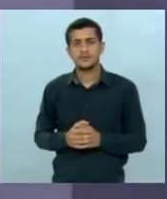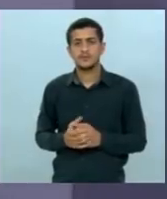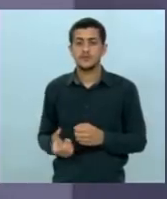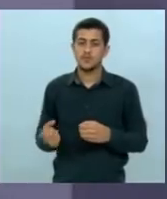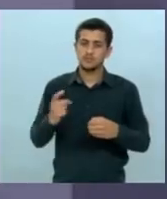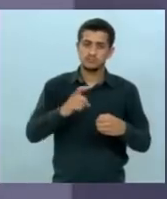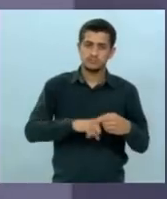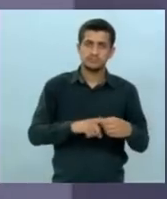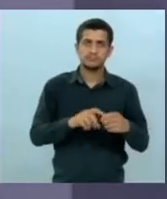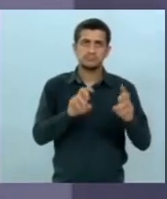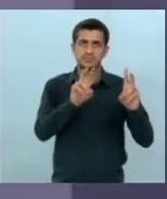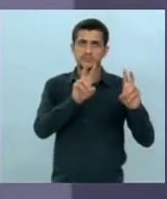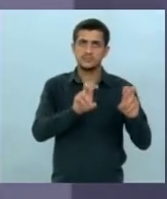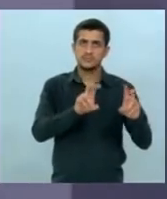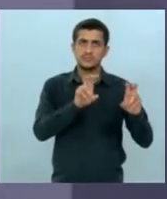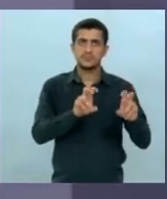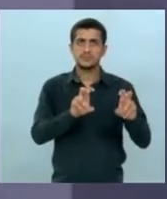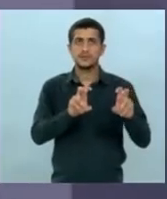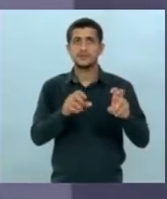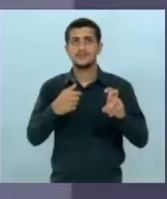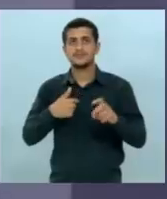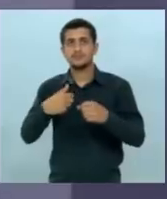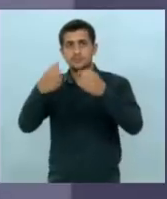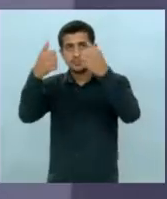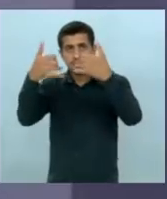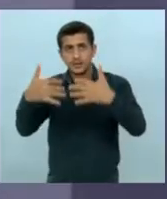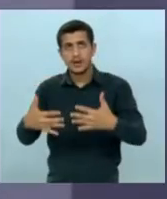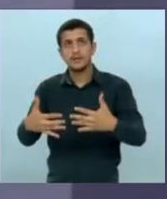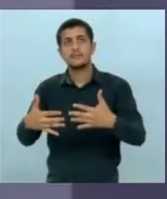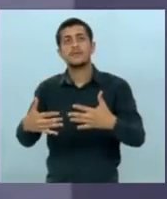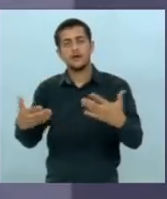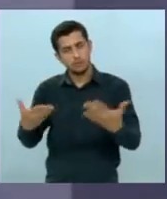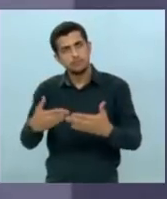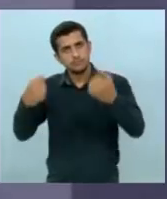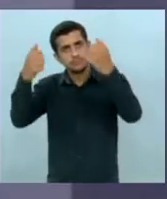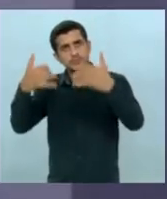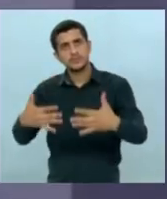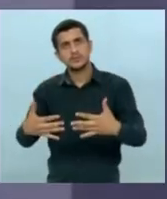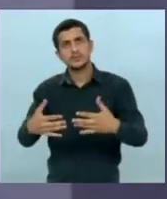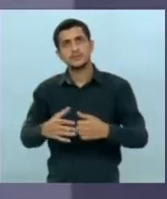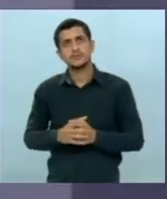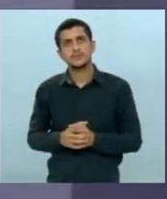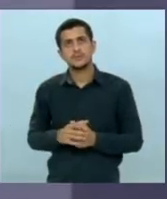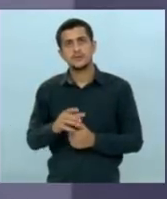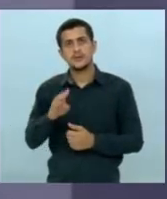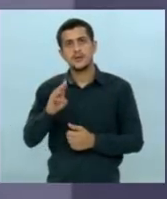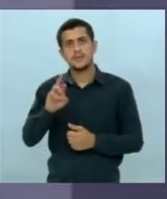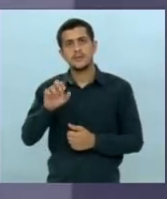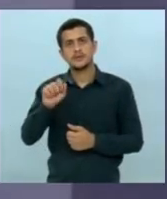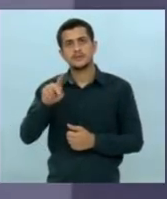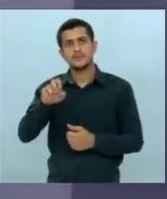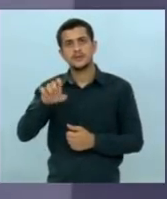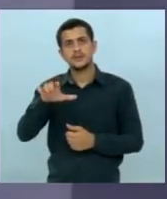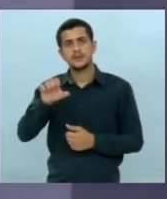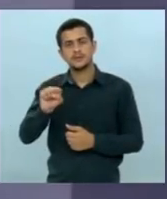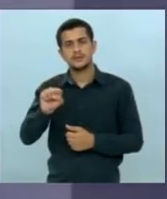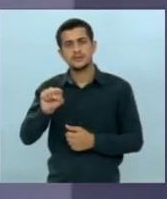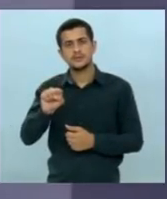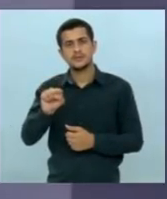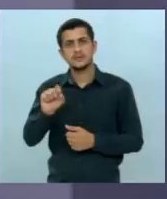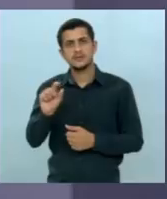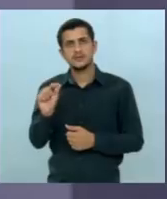e você disse que eu explicasse melhor então eu volto aqui para explicar Braspele incentivos fiscais